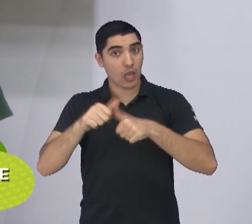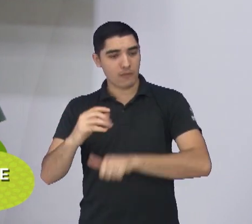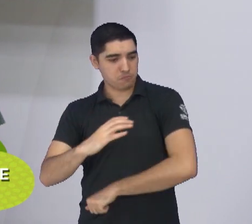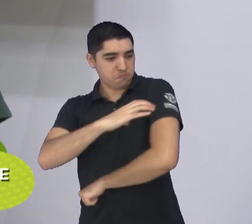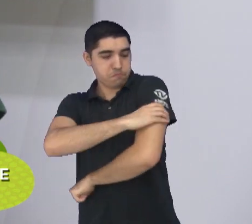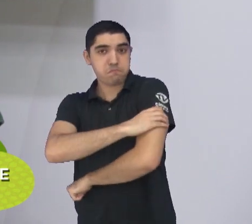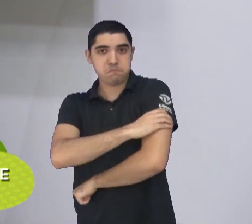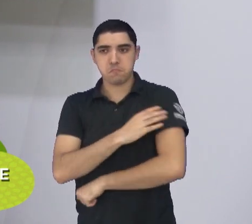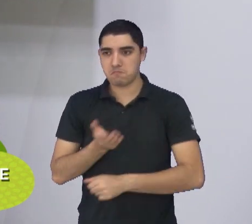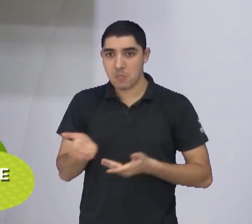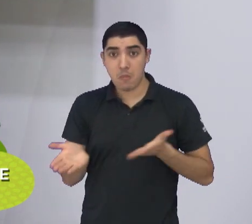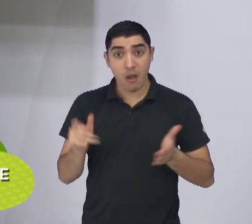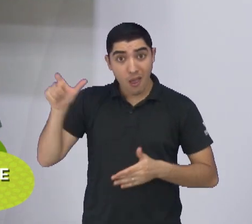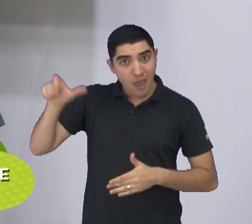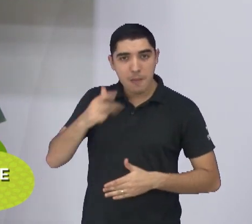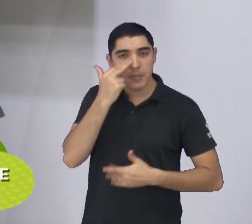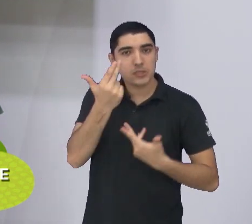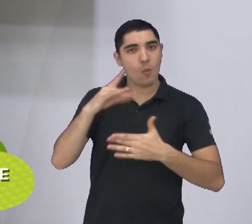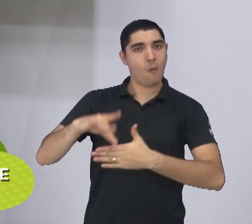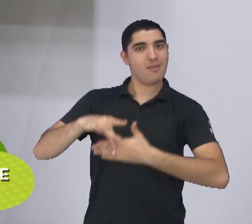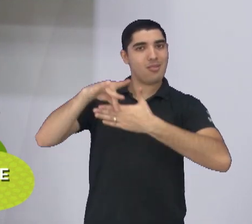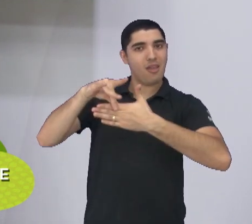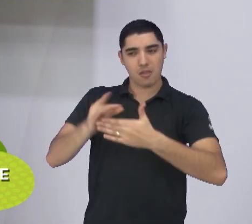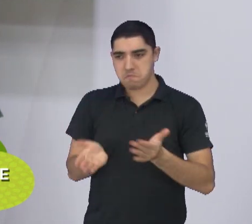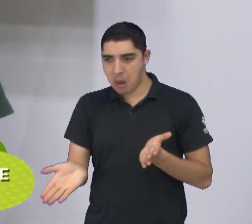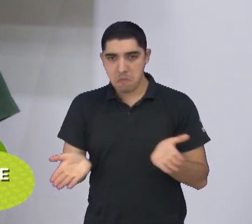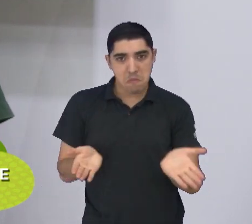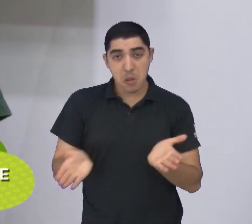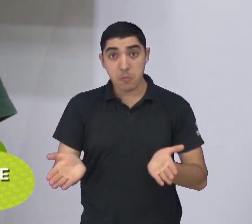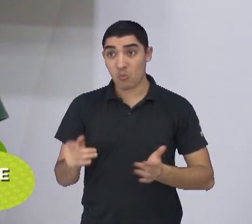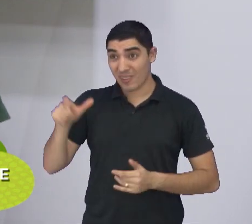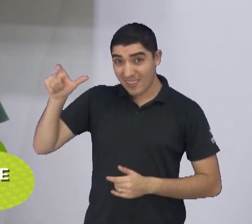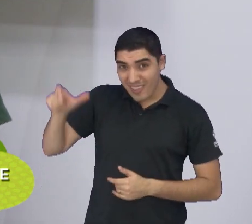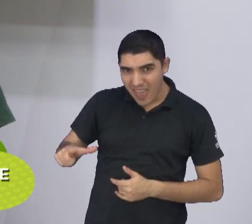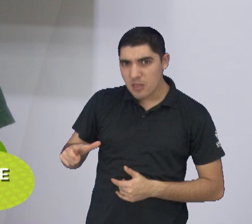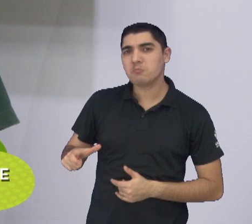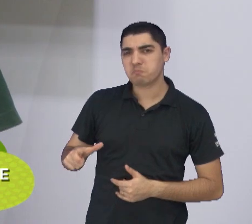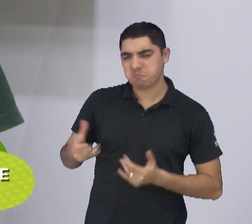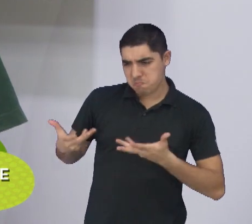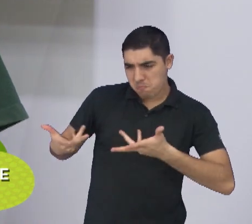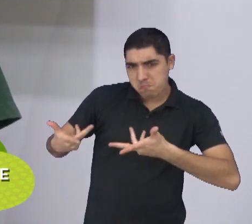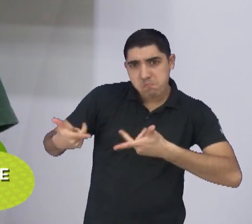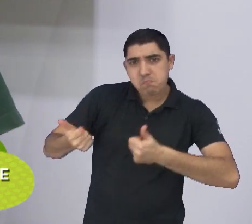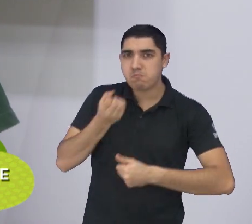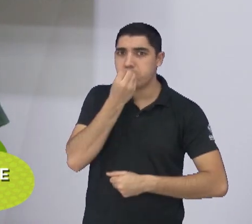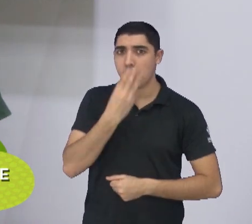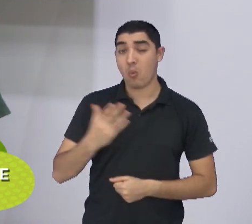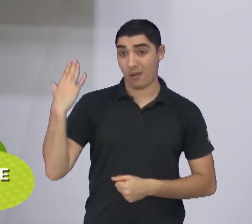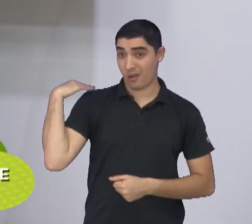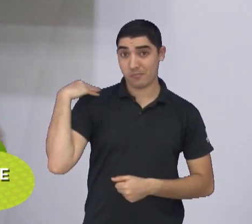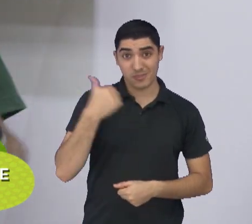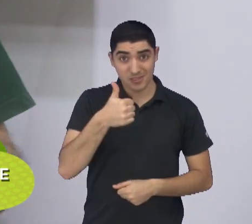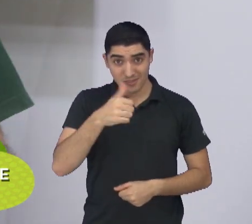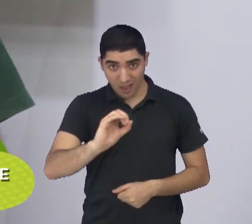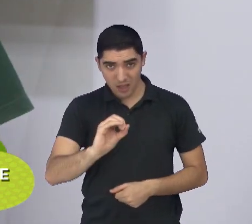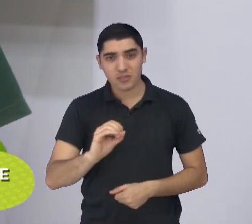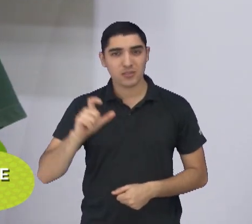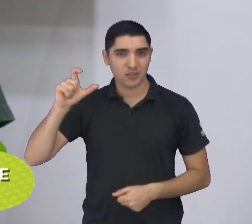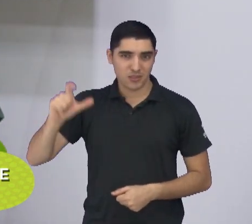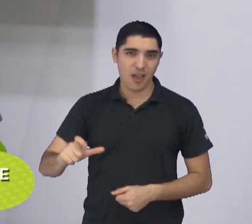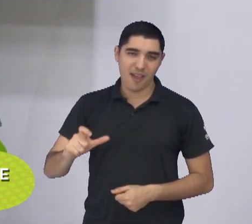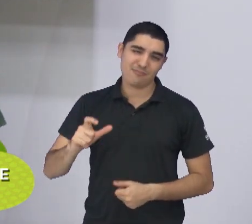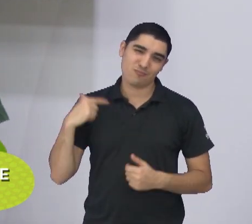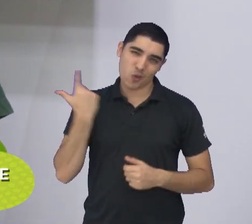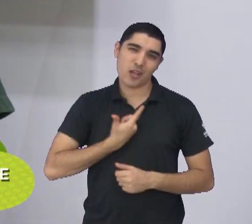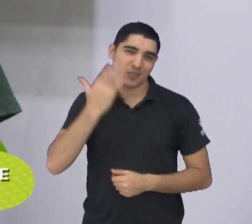Enfim, é um dos líderes desse time do São José, né? E, tecnicamente, como você falou, ele está muito bem, né? Está voando mesmo. Camisa 10 clássico aí, né?